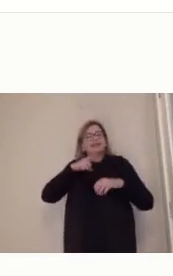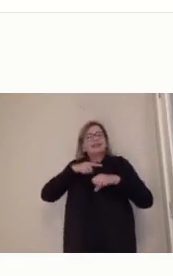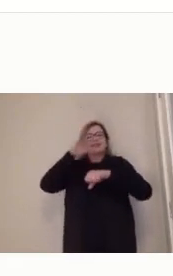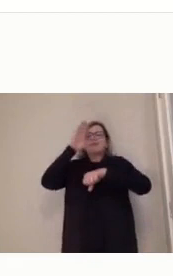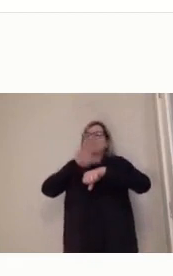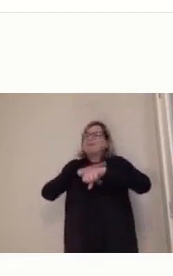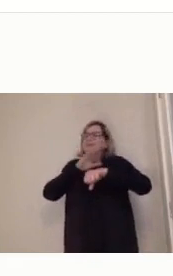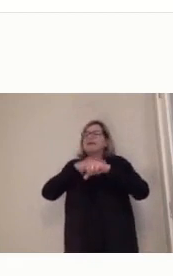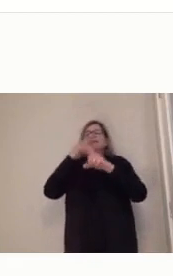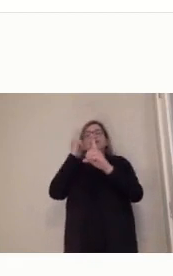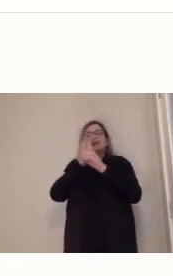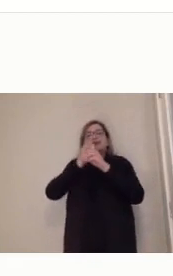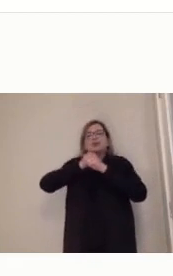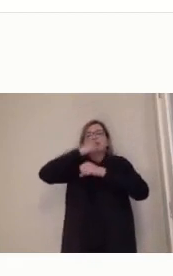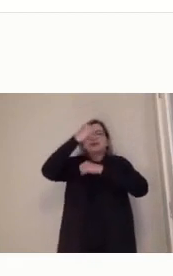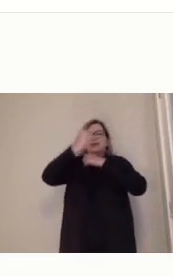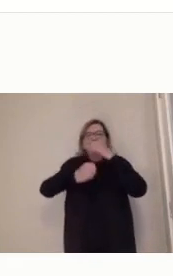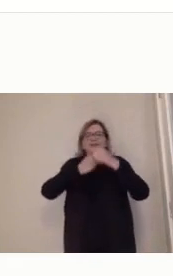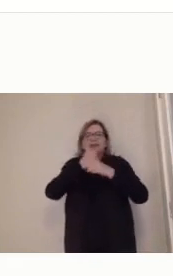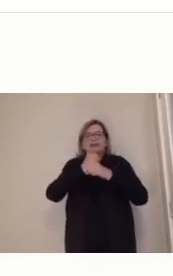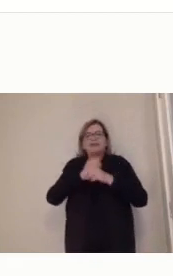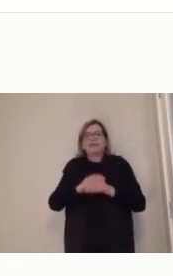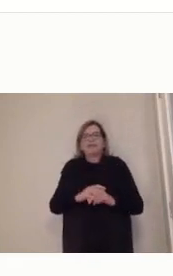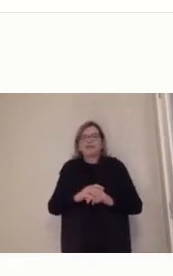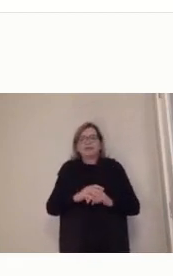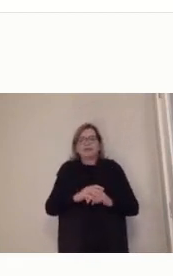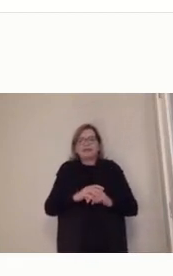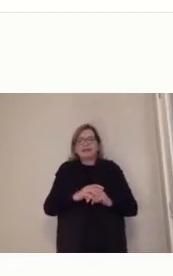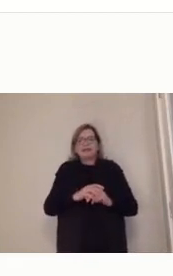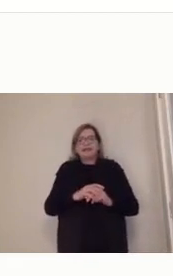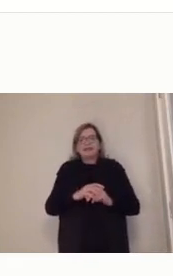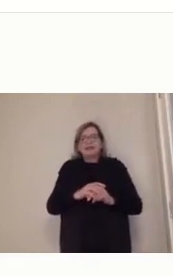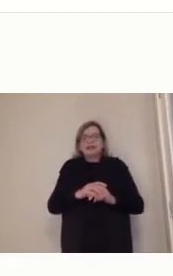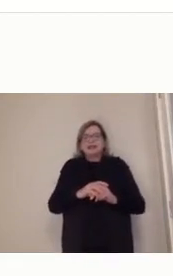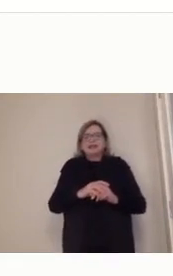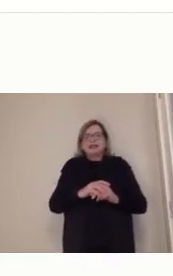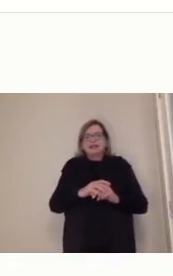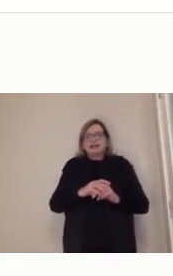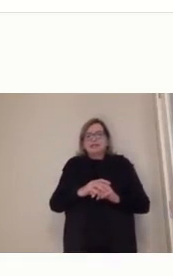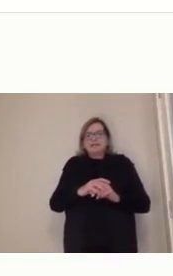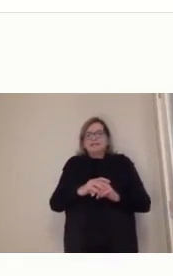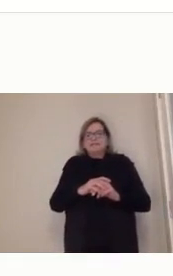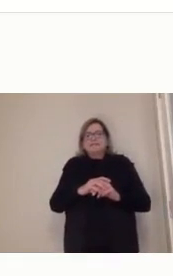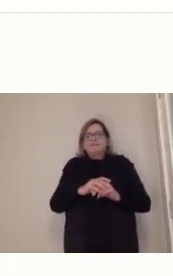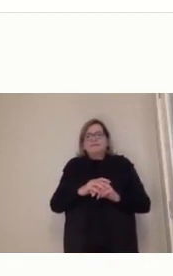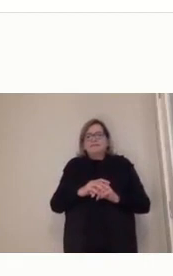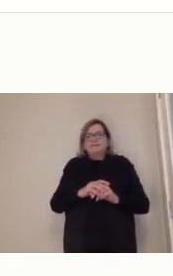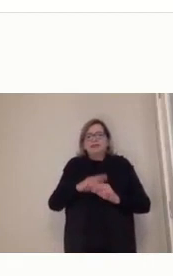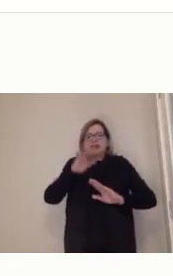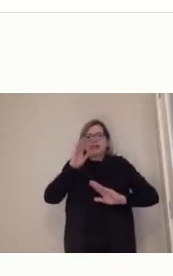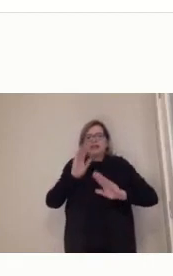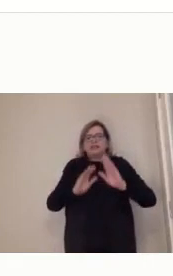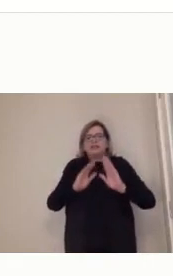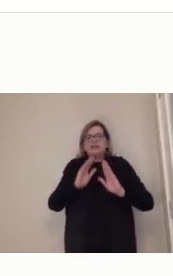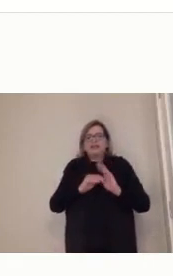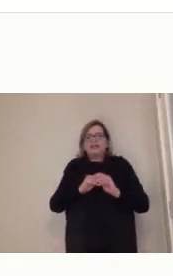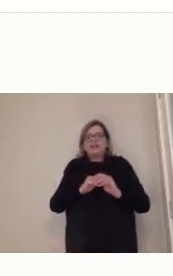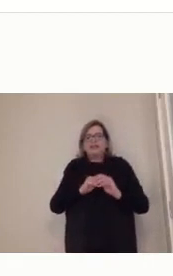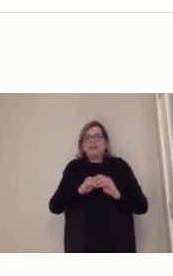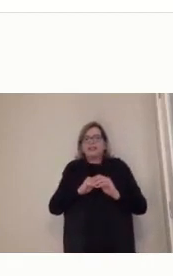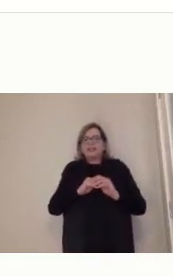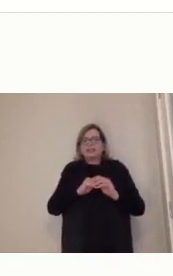muitas vezes a gente vê, assim, que a educação à distância, ela é conceituada como um processo de